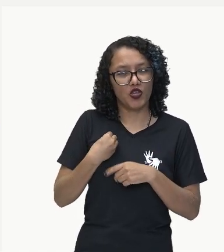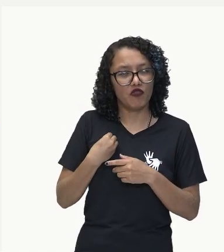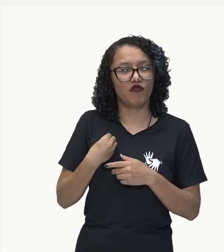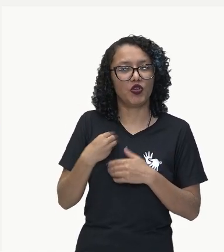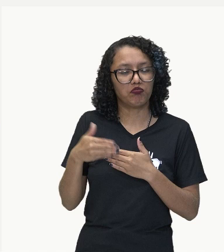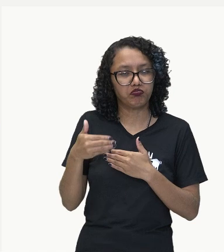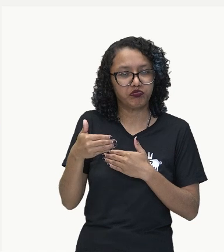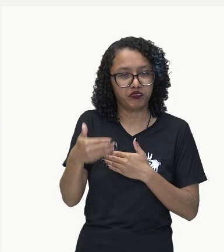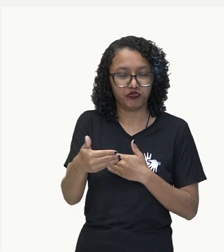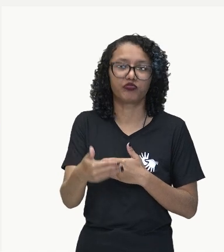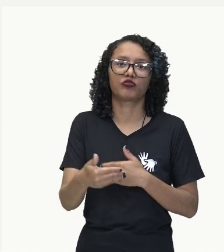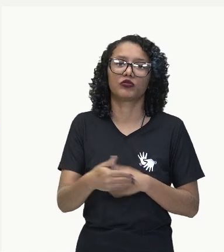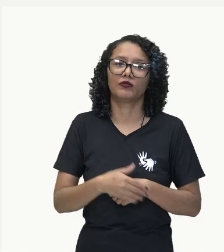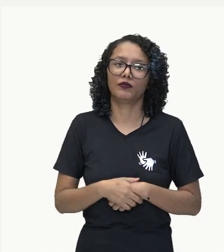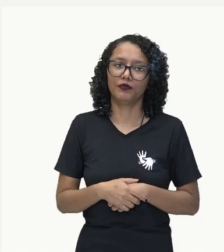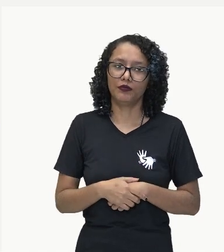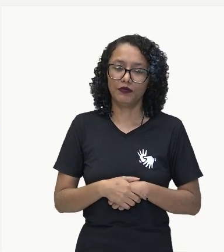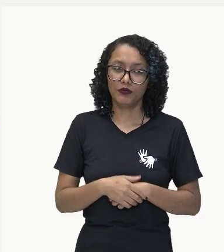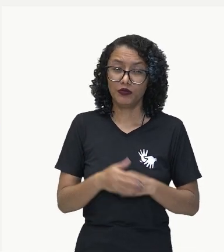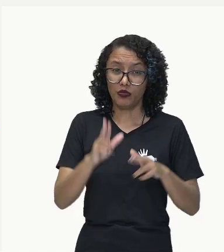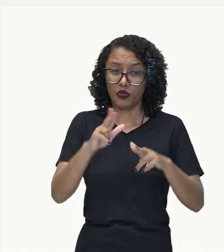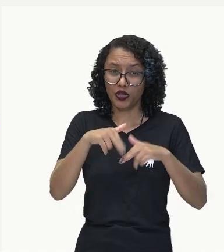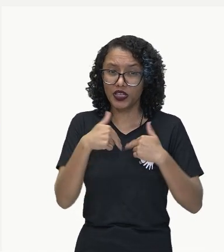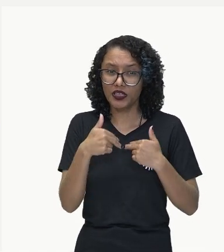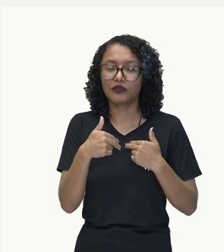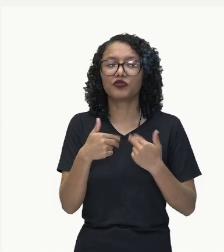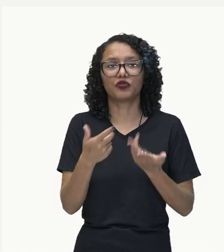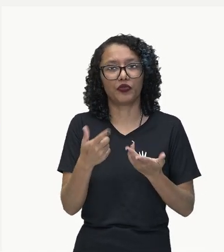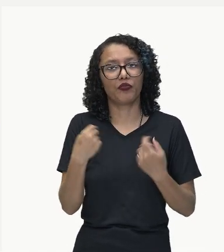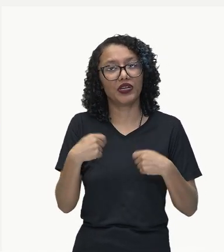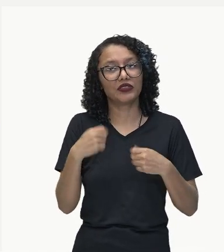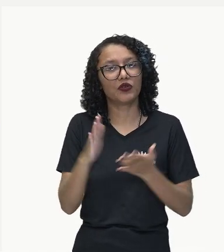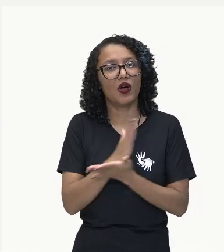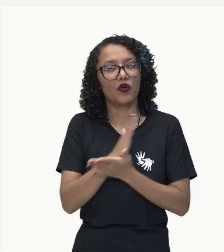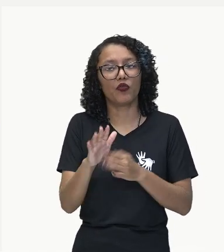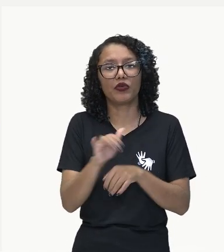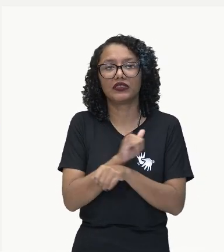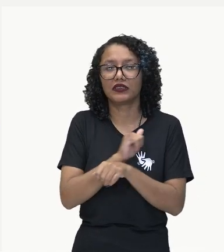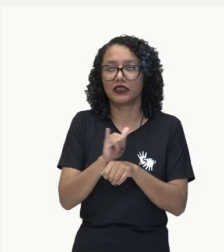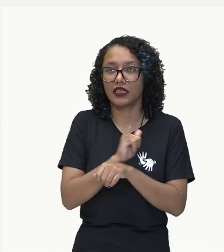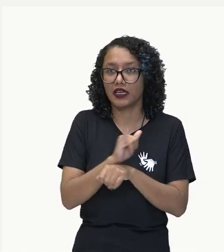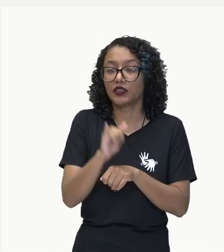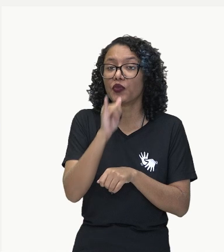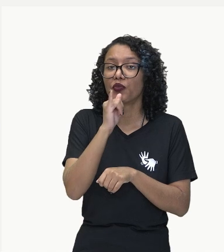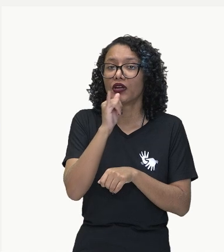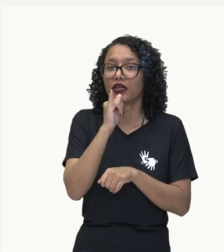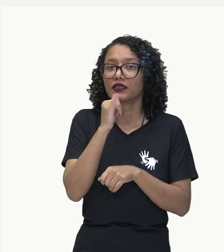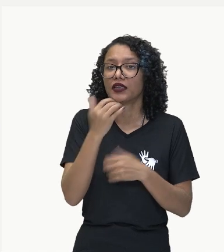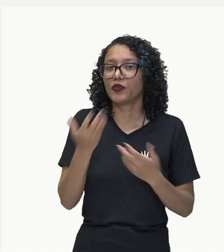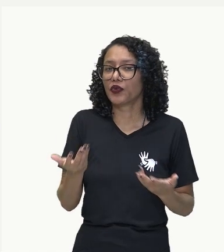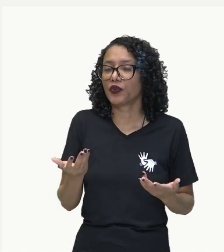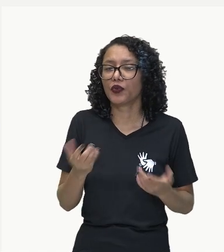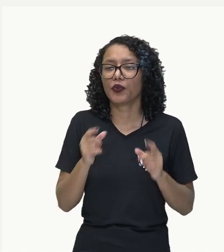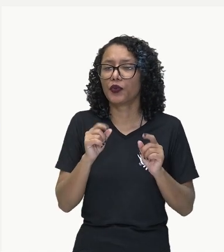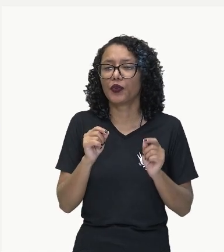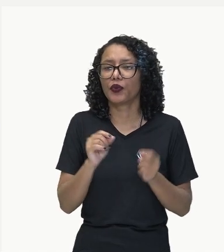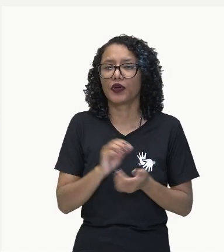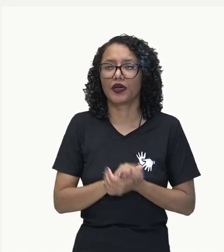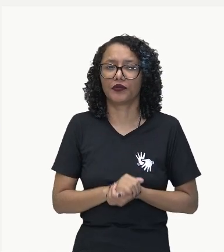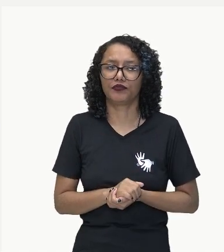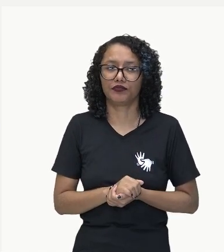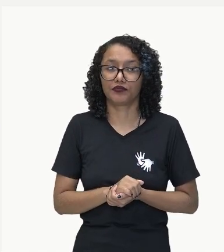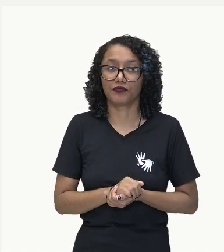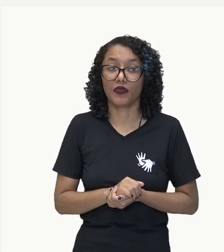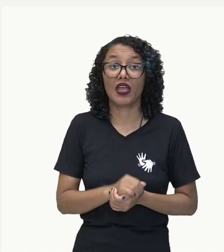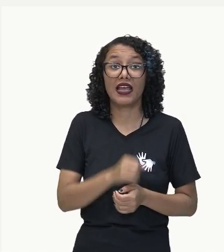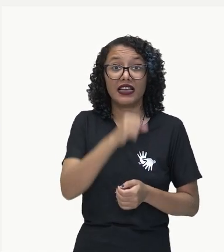tomasse algumas medidas, como permitir o reingresso dessa população,